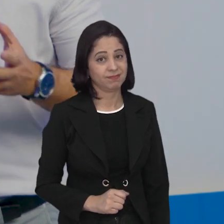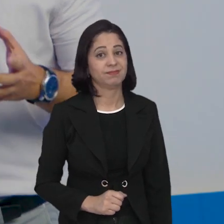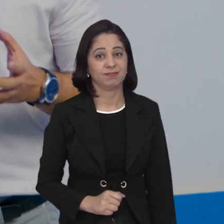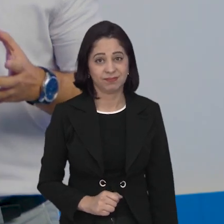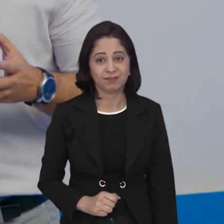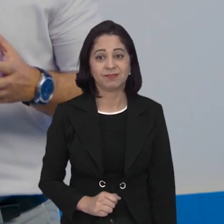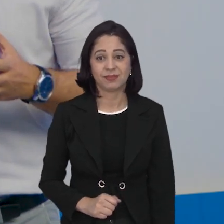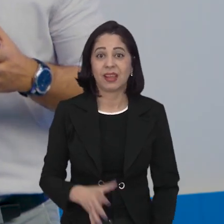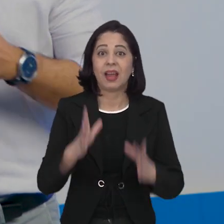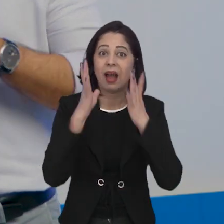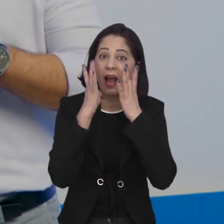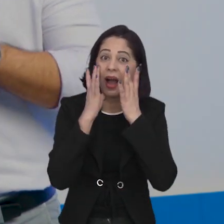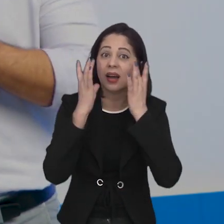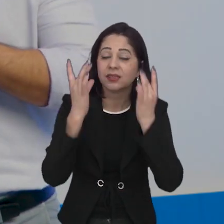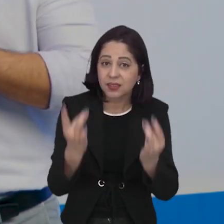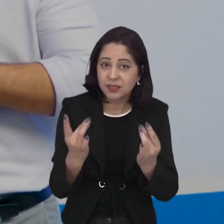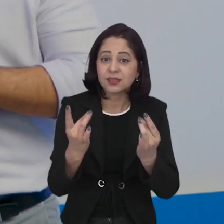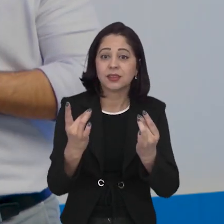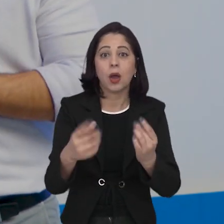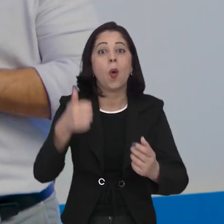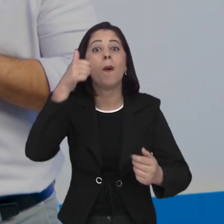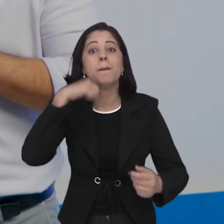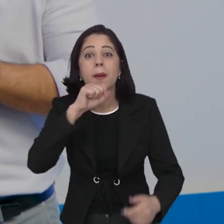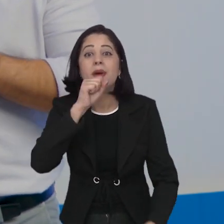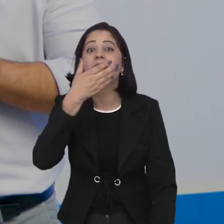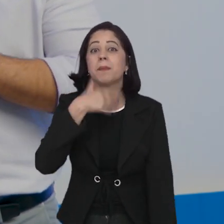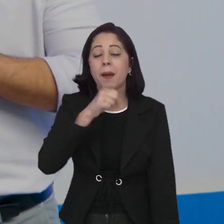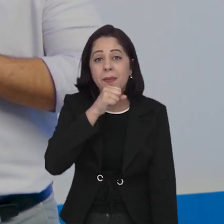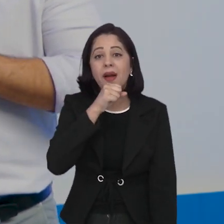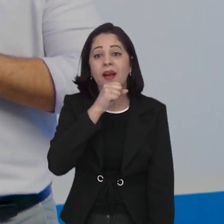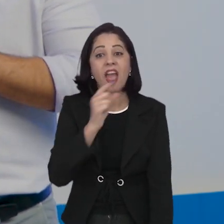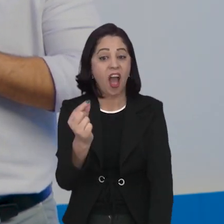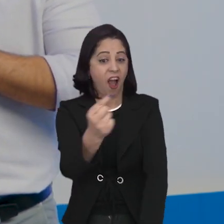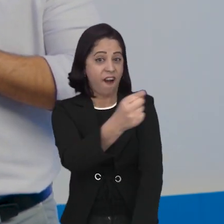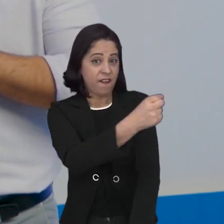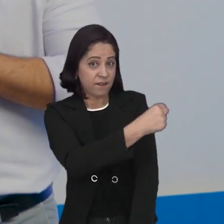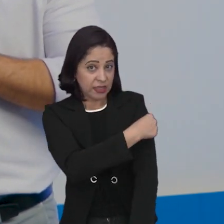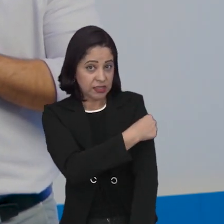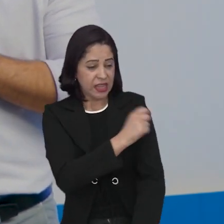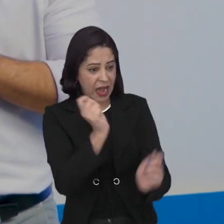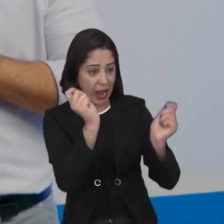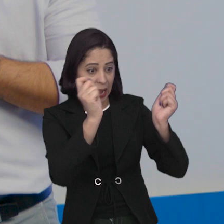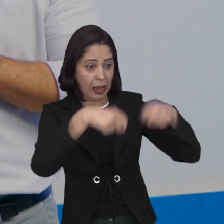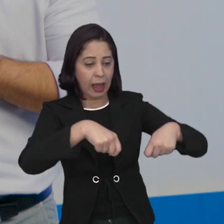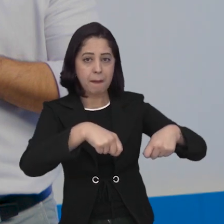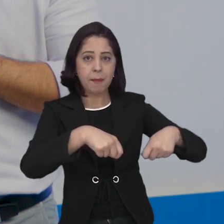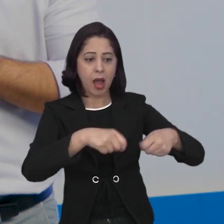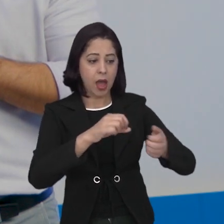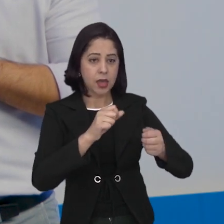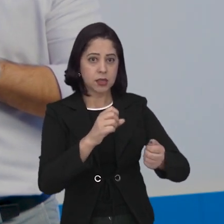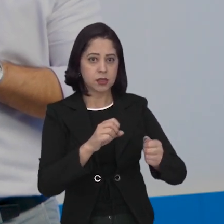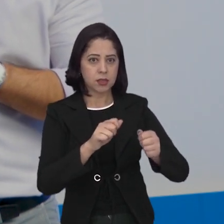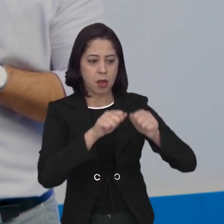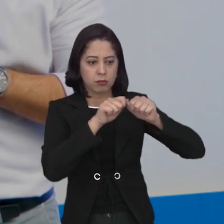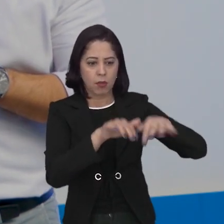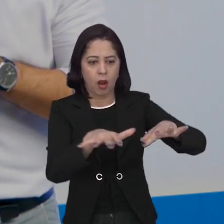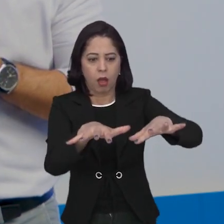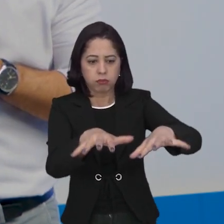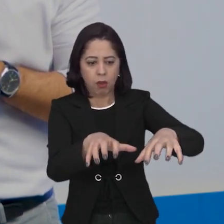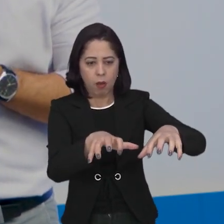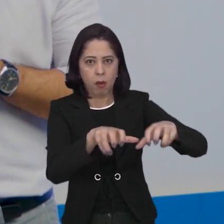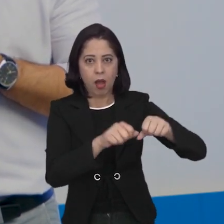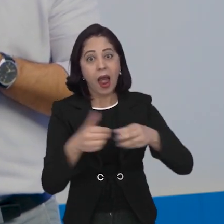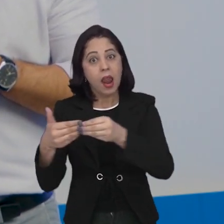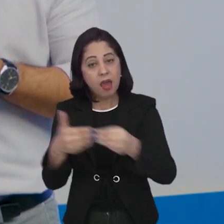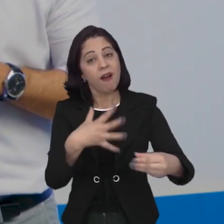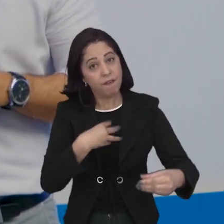E é isso, pessoal. O alerta e a cobrança vai para os pais, viu? A vacina da dengue tem o potencial de diminuir o avanço da doença, então